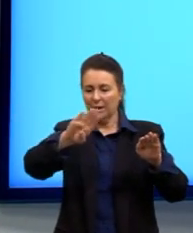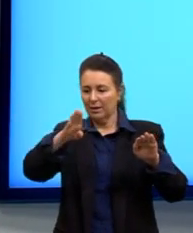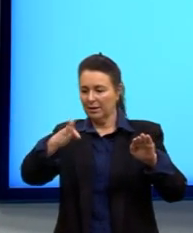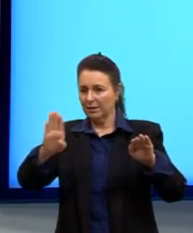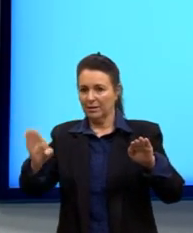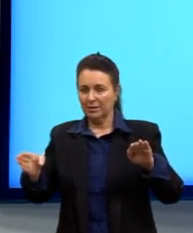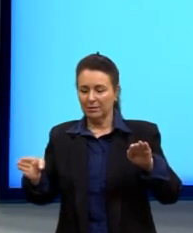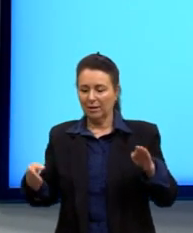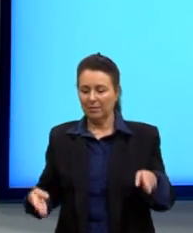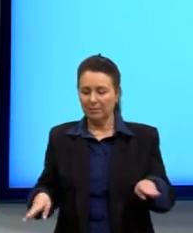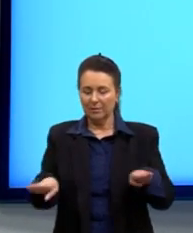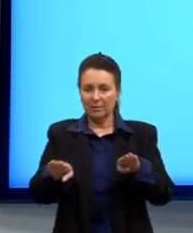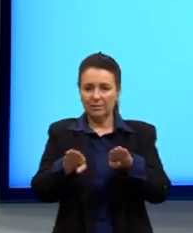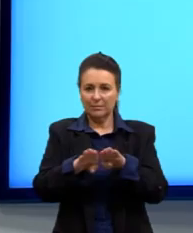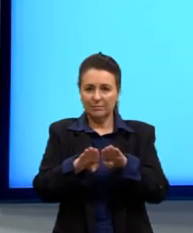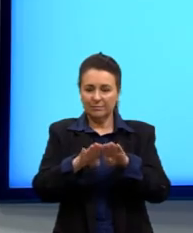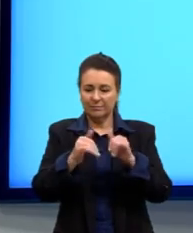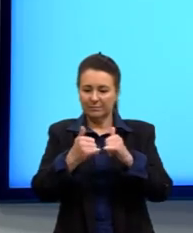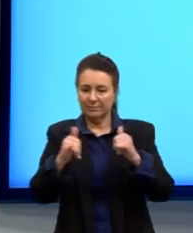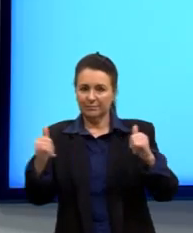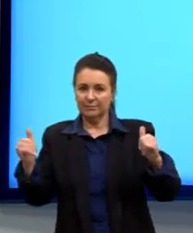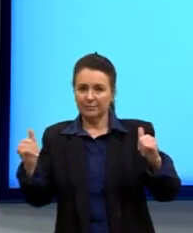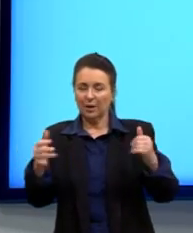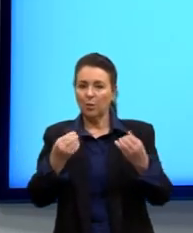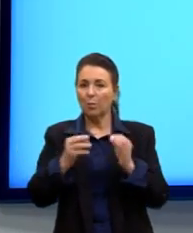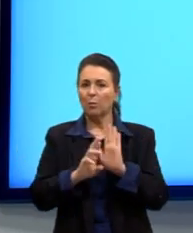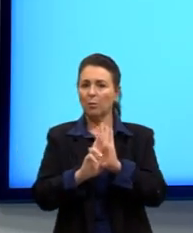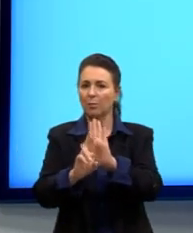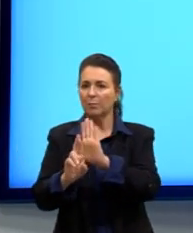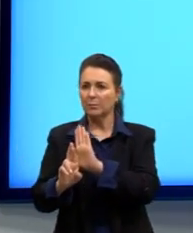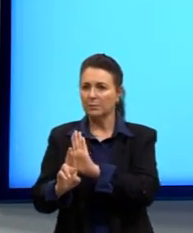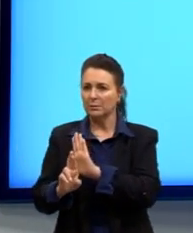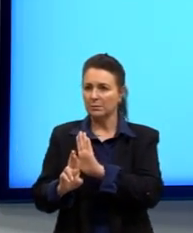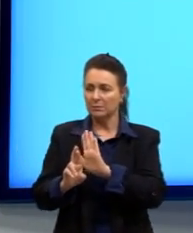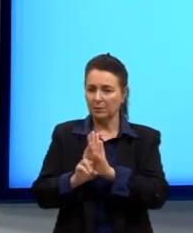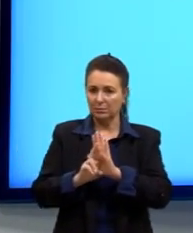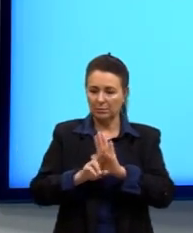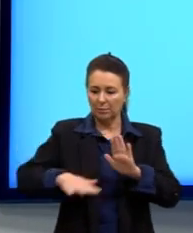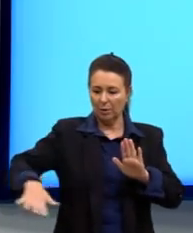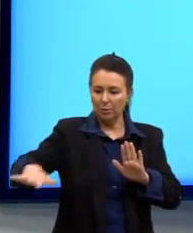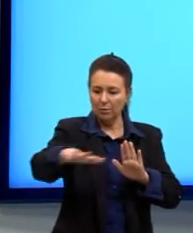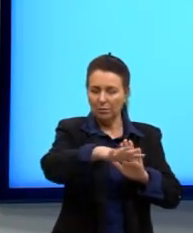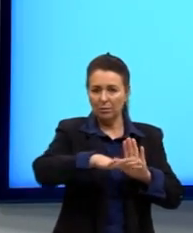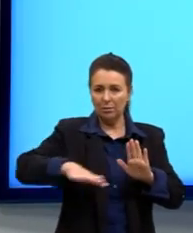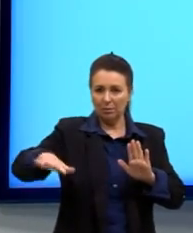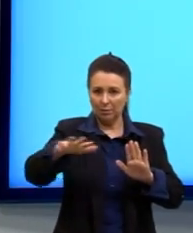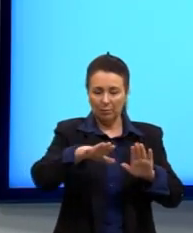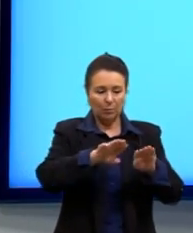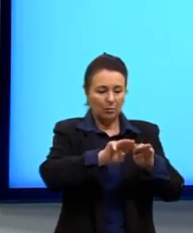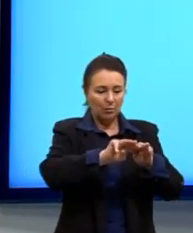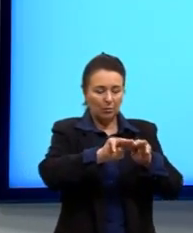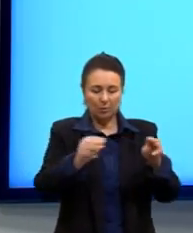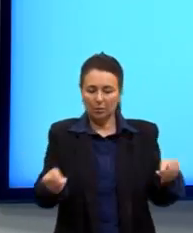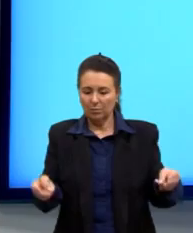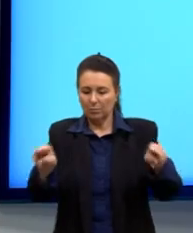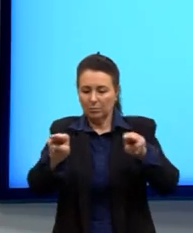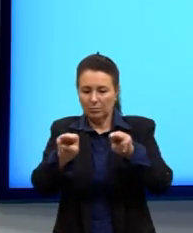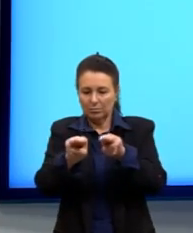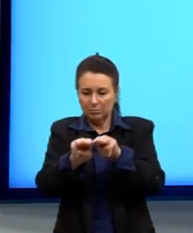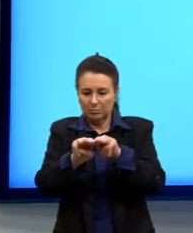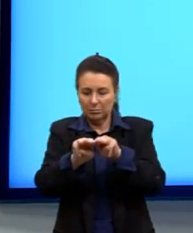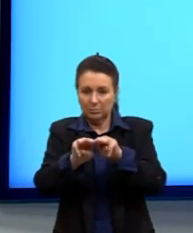onda eletromagnética? Geralmente, né, eletromagnética, como a gente já conversou, ela tem, então, uma componente que vai ser